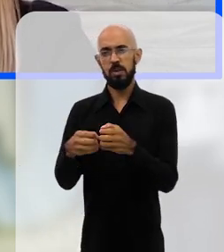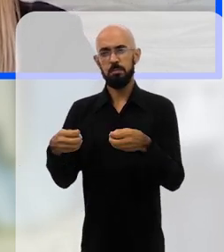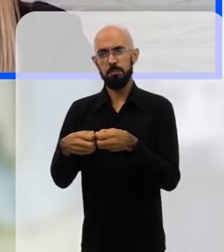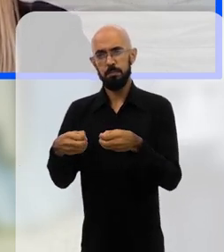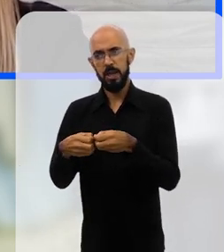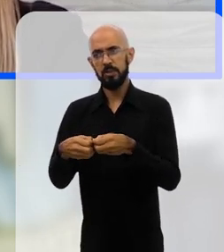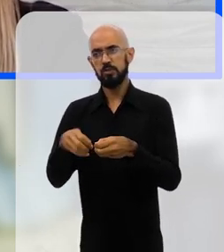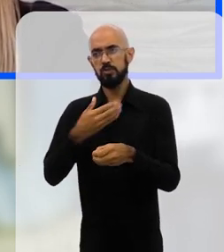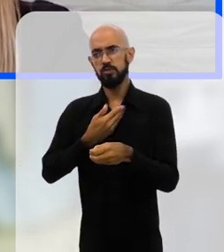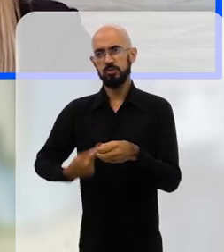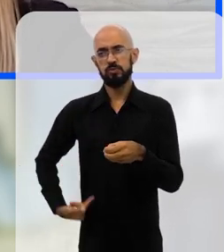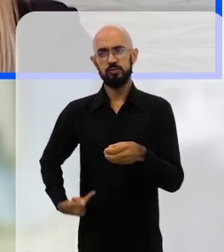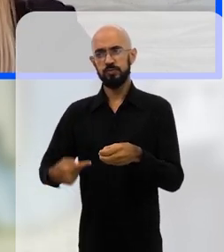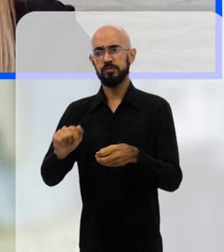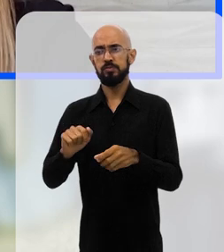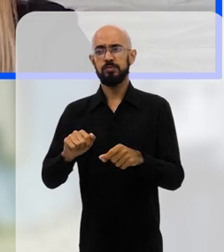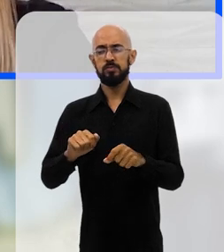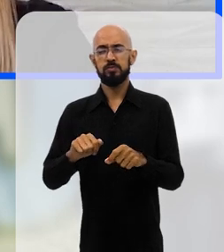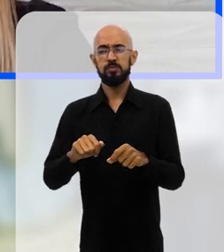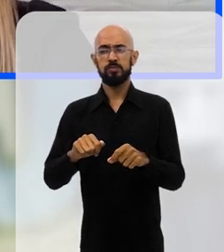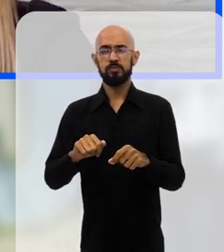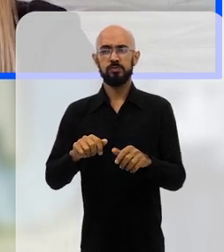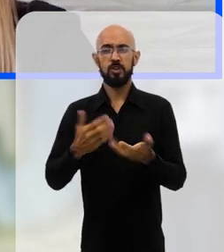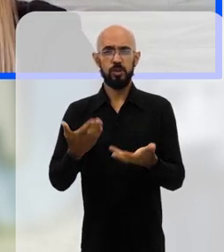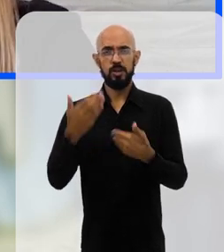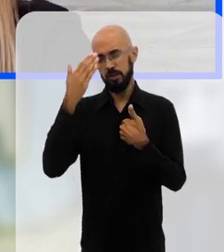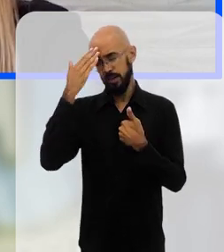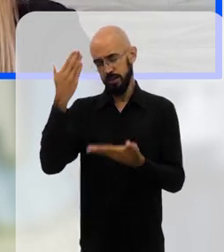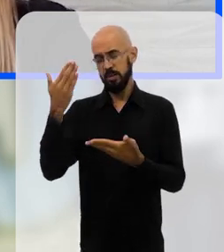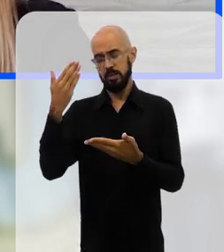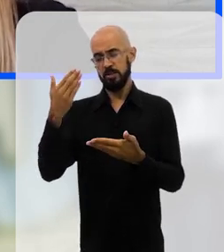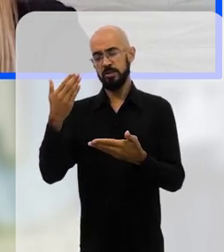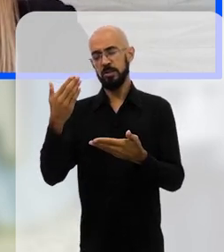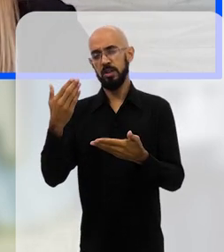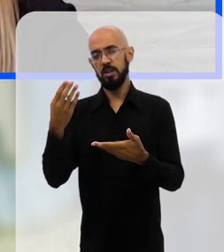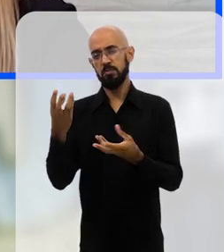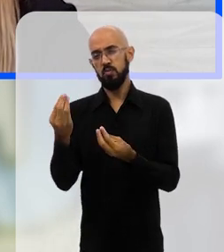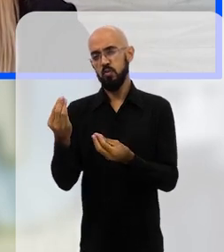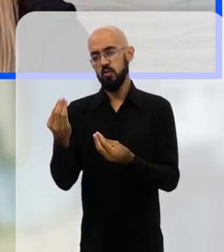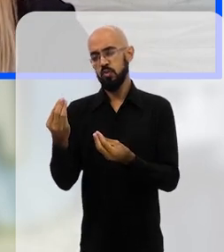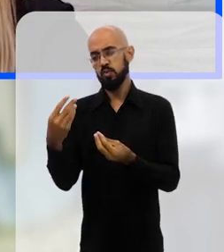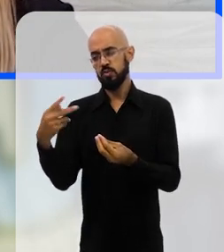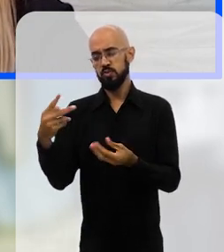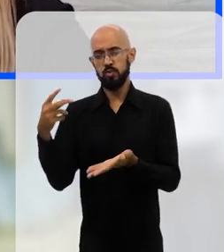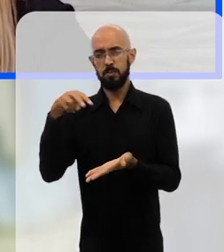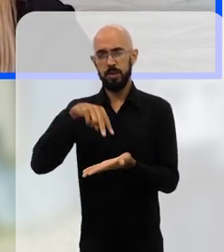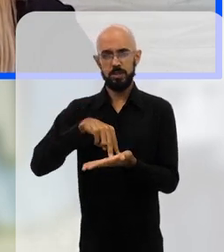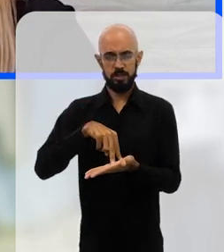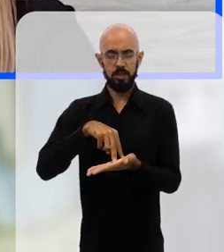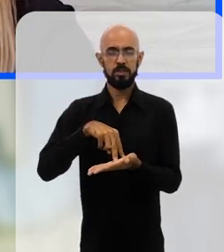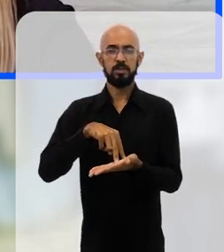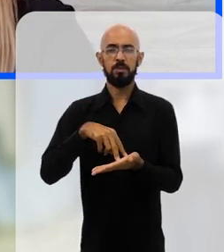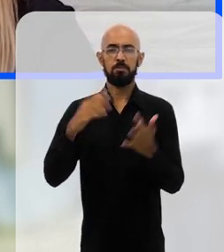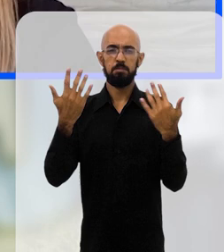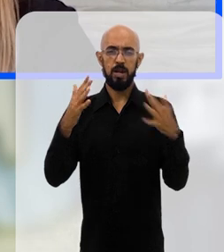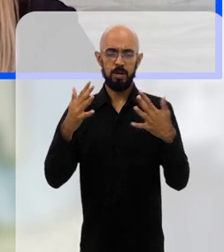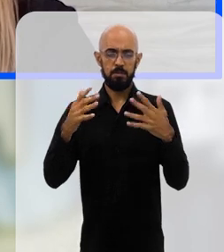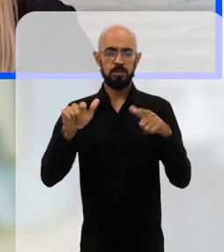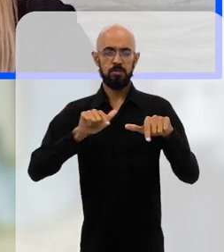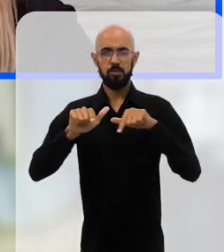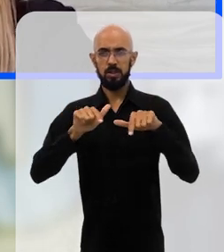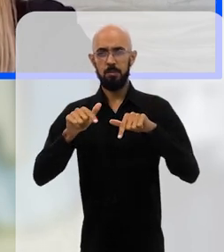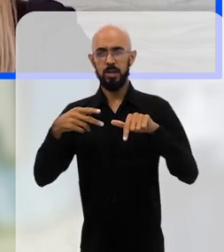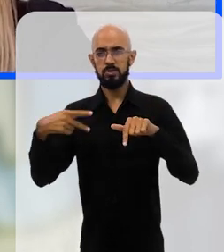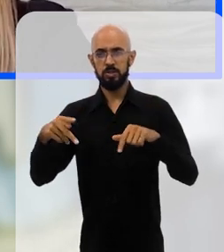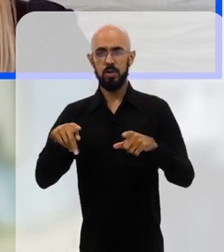próximo do governo para a identificação de todos esses problemas. Eu queria agradecer muito a sua presença, Jefferson, parabéns